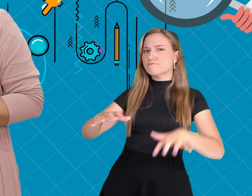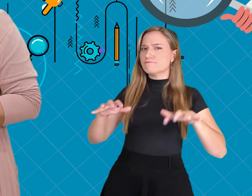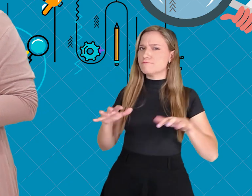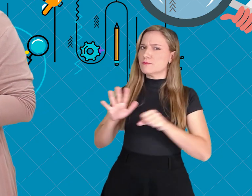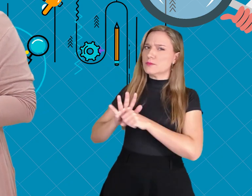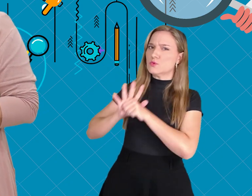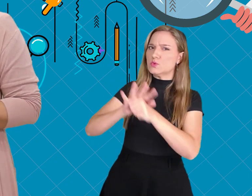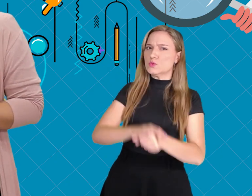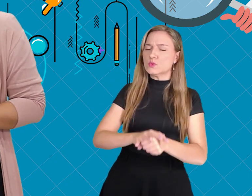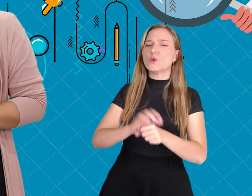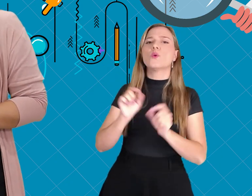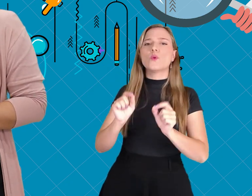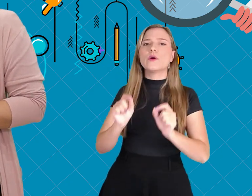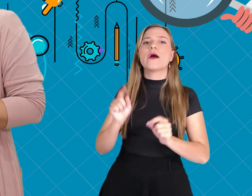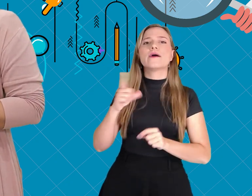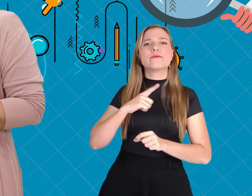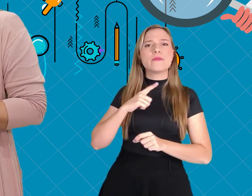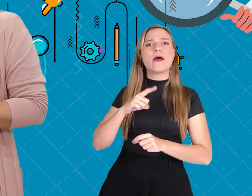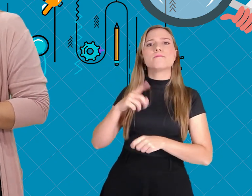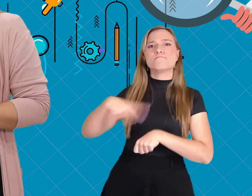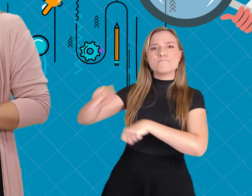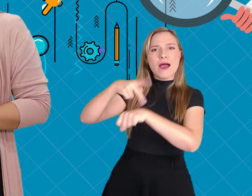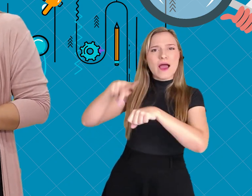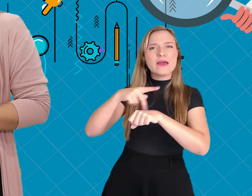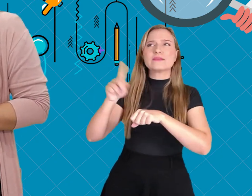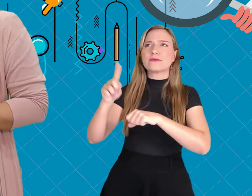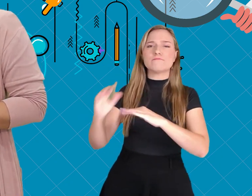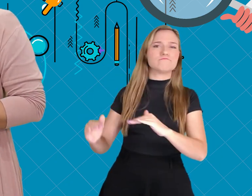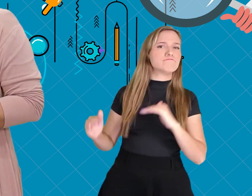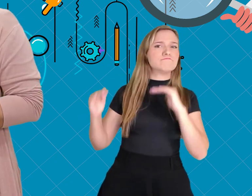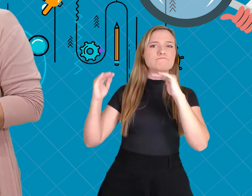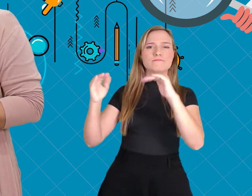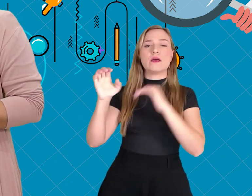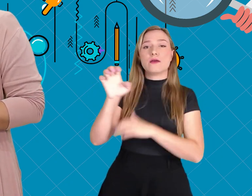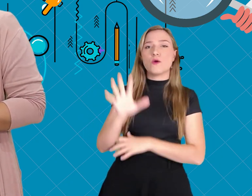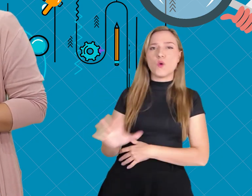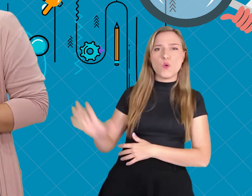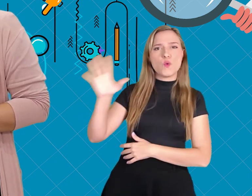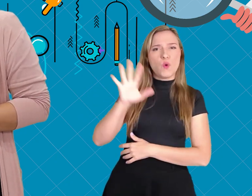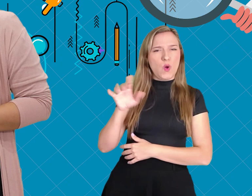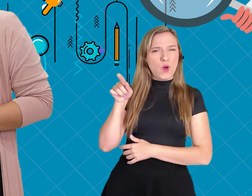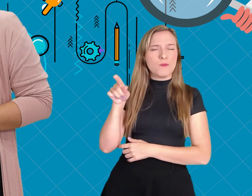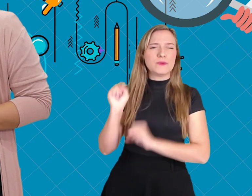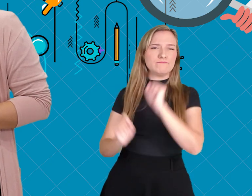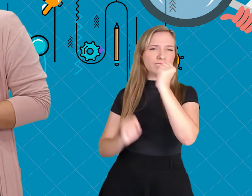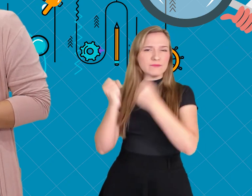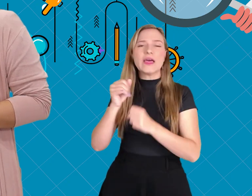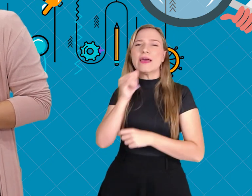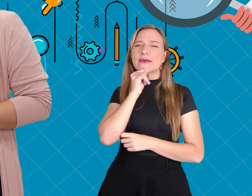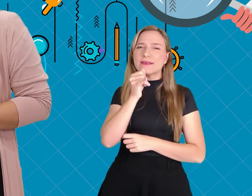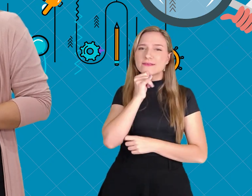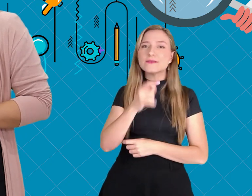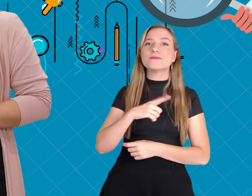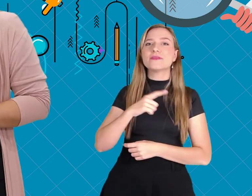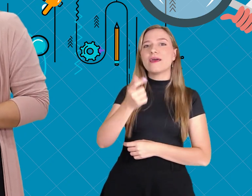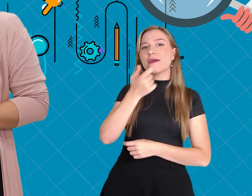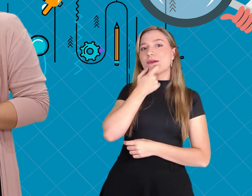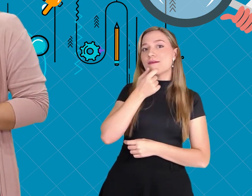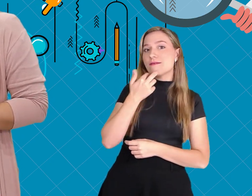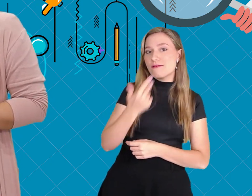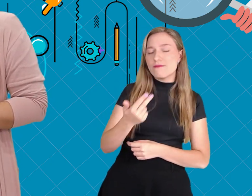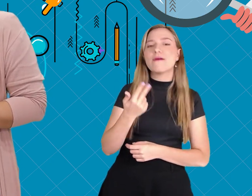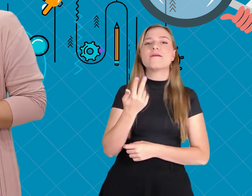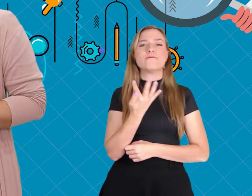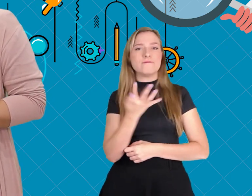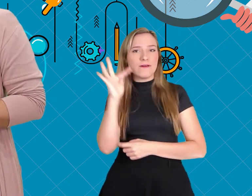Gabi, que o imperialismo foi uma prática realizada pelas grandes potências industriais europeias, como, por